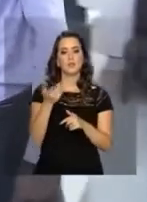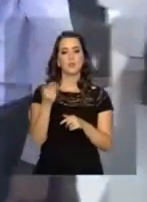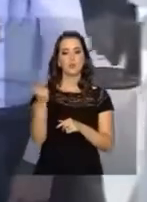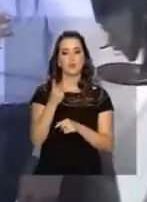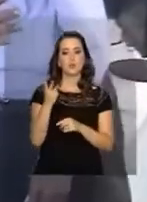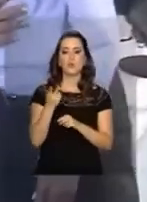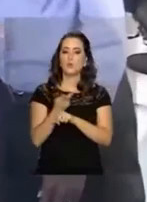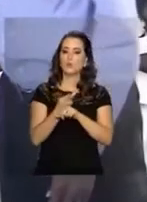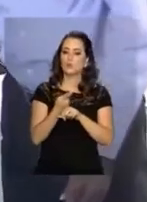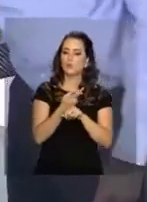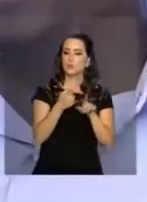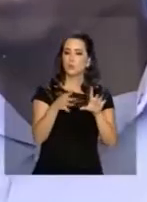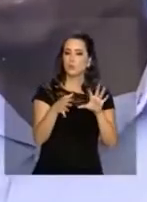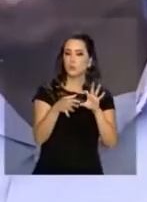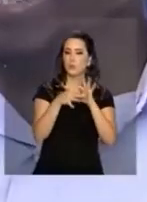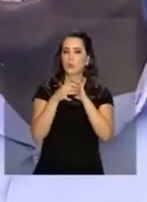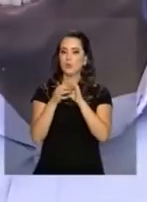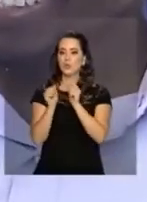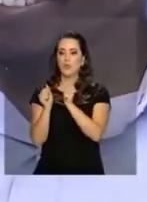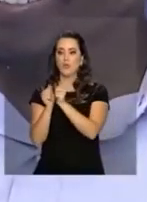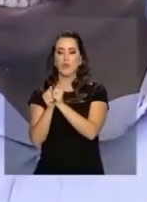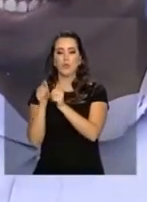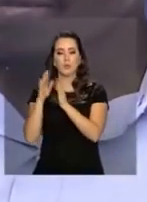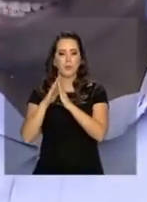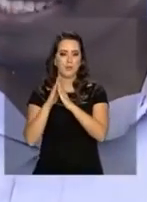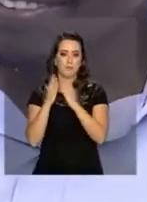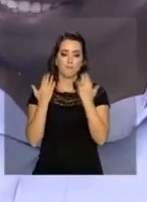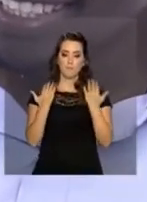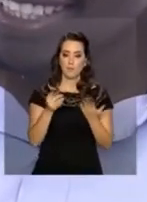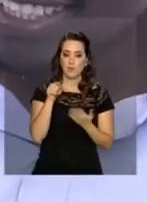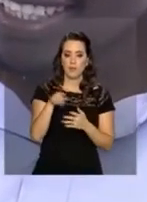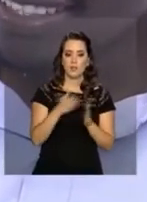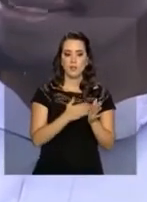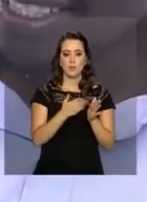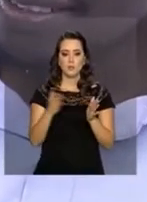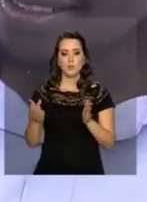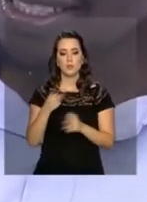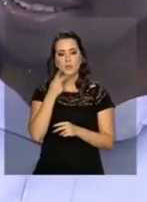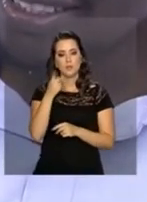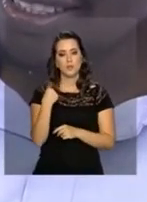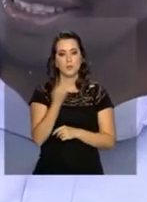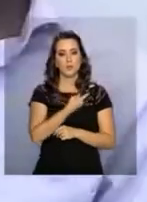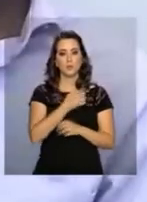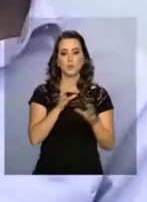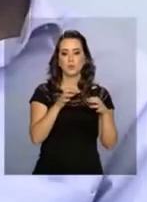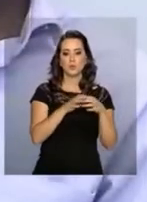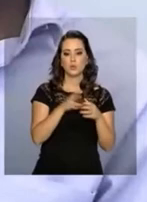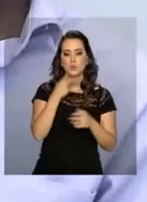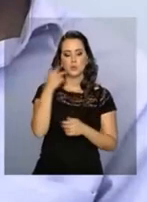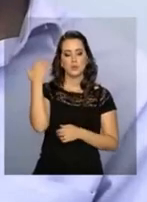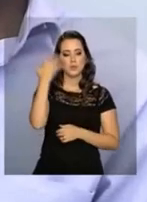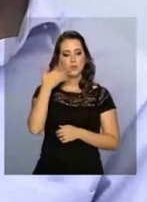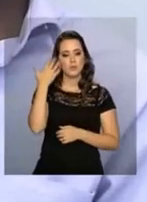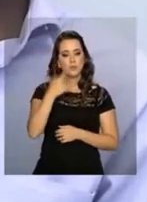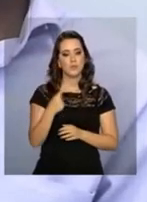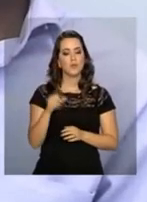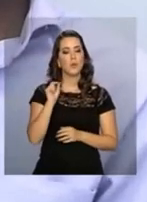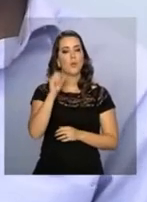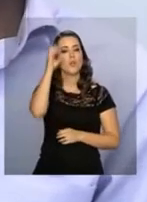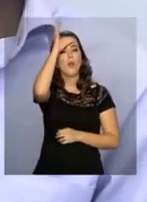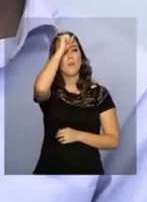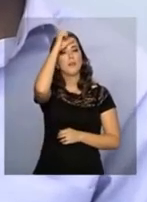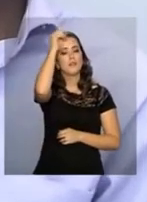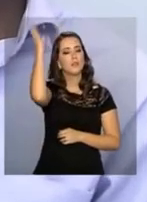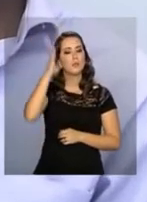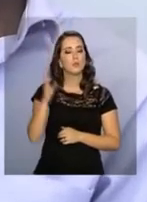Kerby sempre busca a esposa no trabalho. E foi em um momento desses que ele conversou com a nossa equipe e revelou o que aprendeu